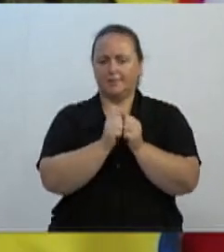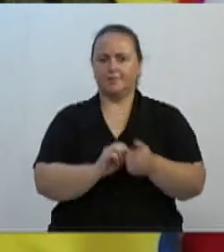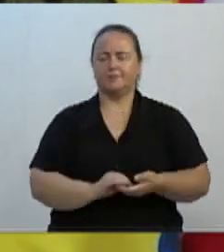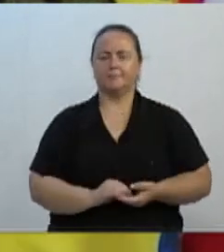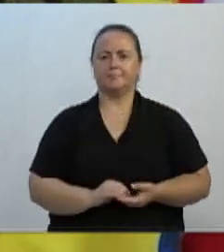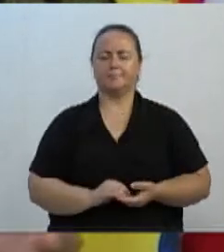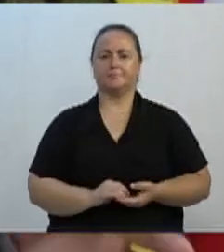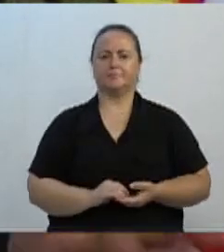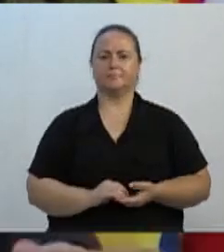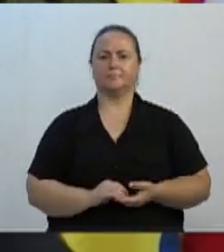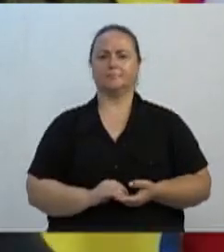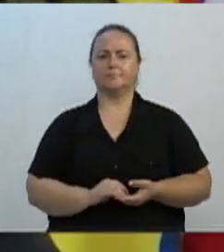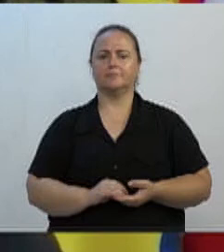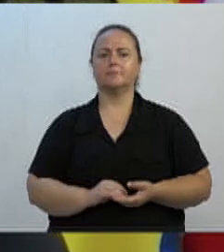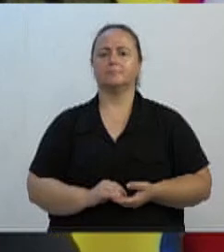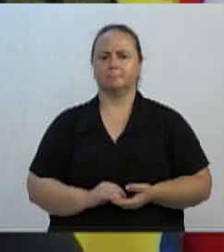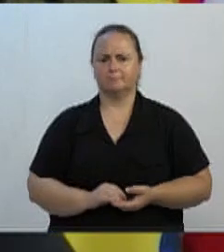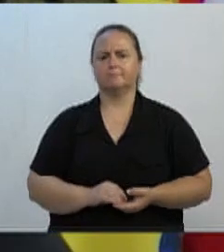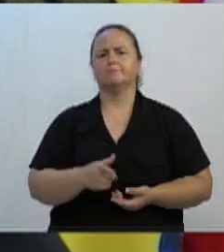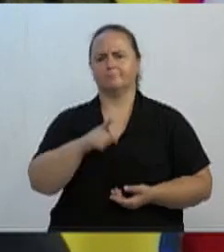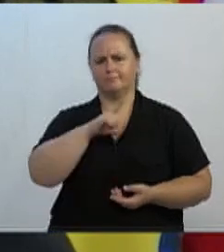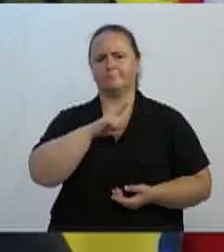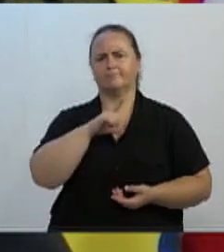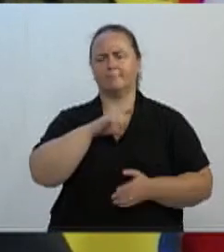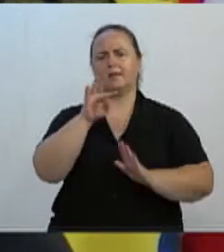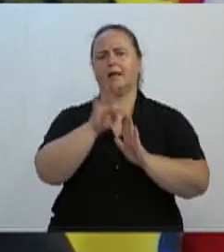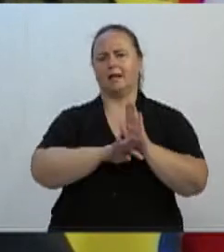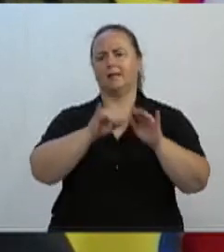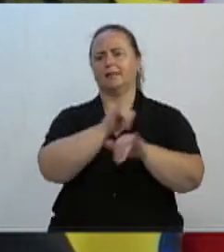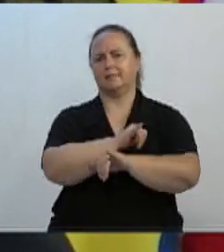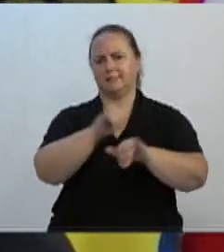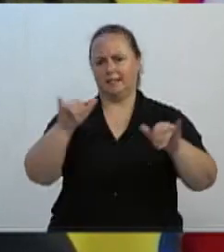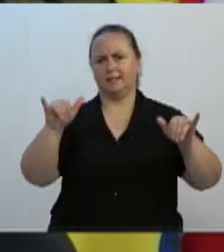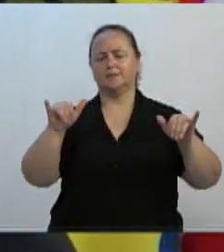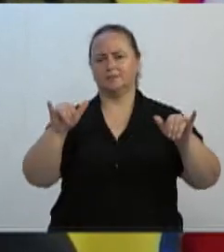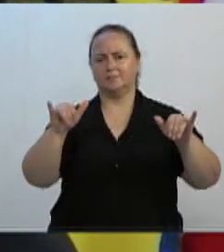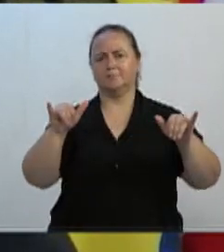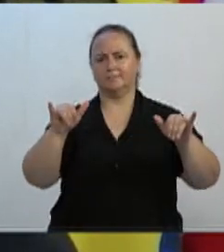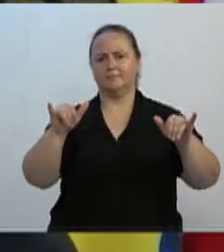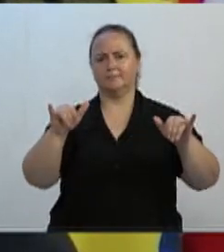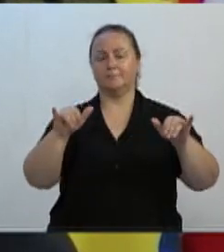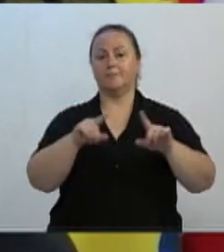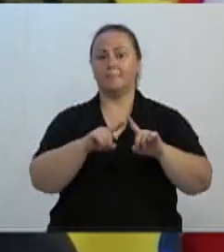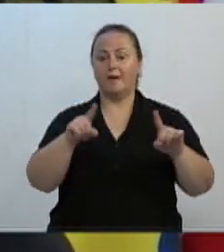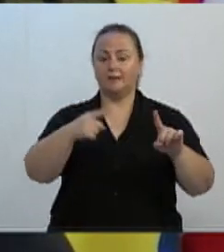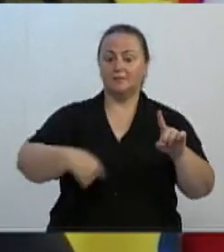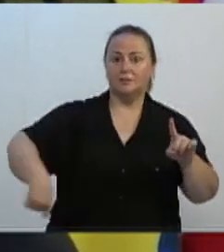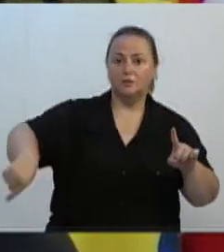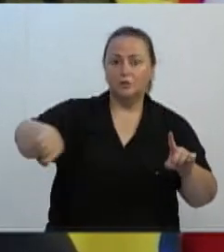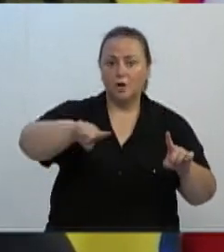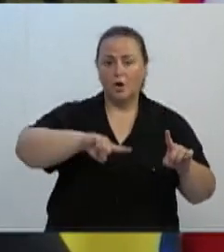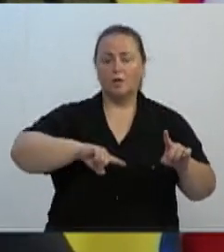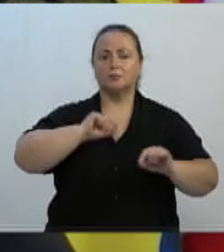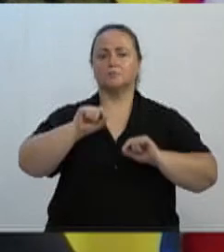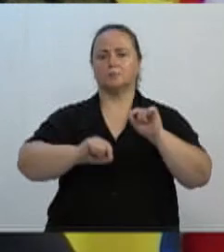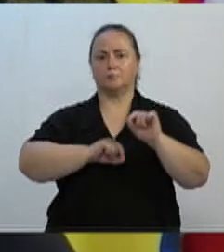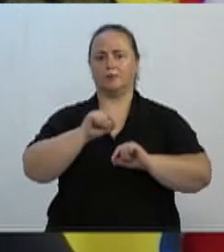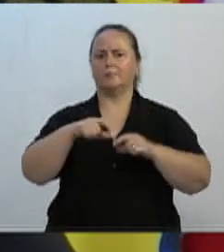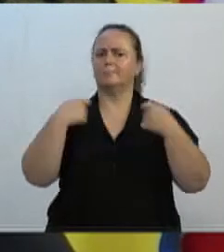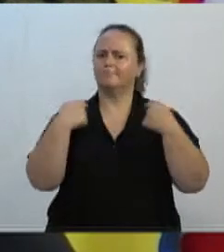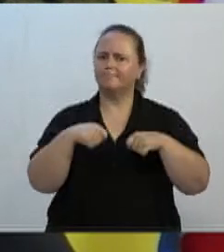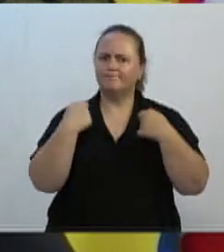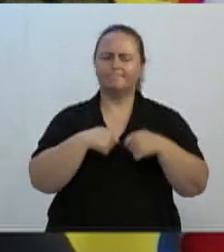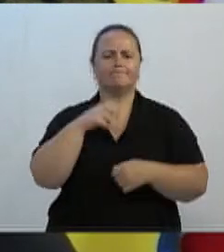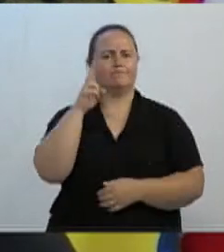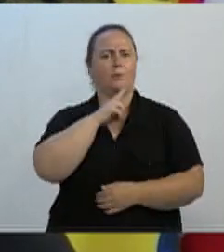ficam essa mensagem no sentido do que? Precisamos o mais breve possível que